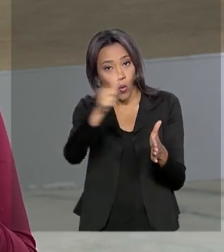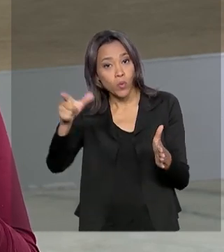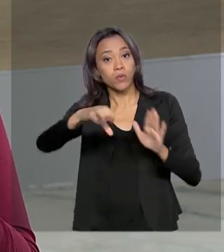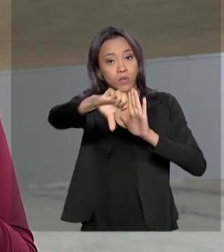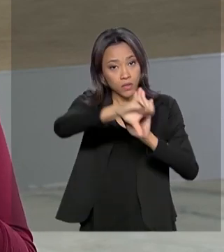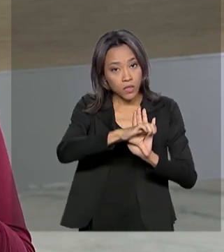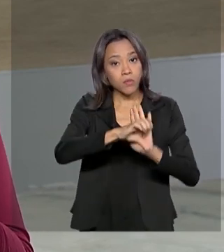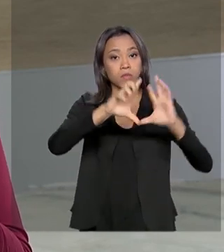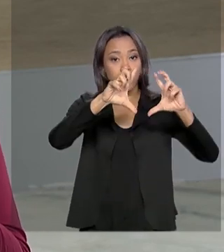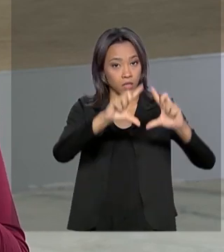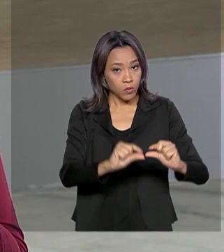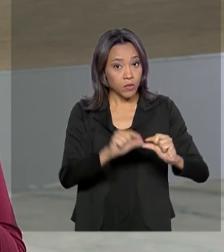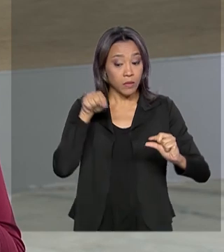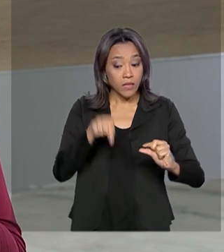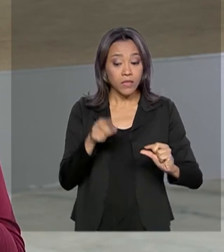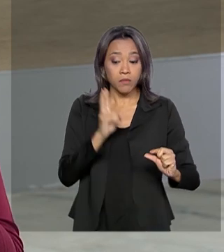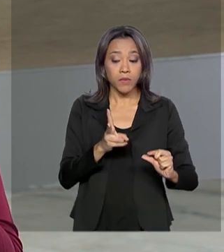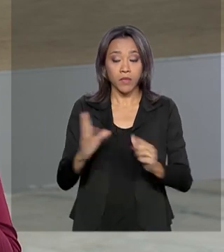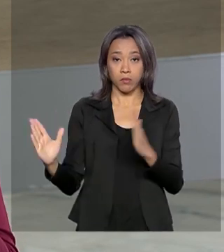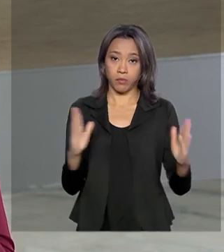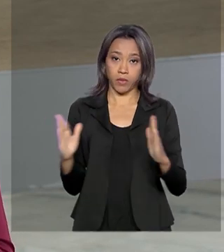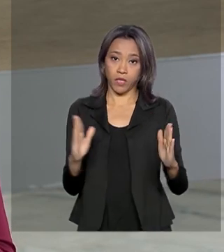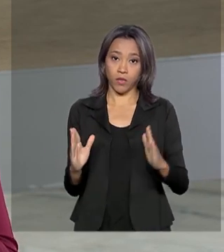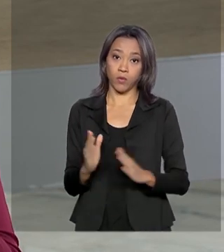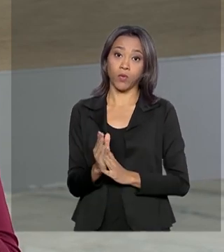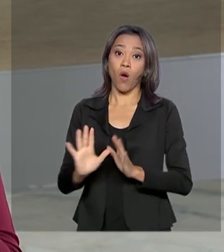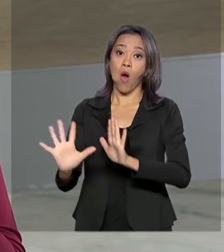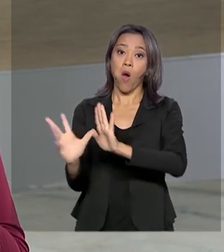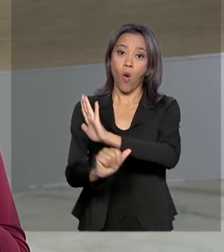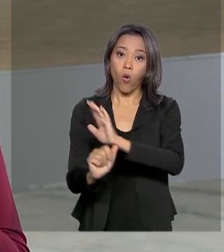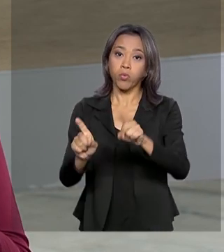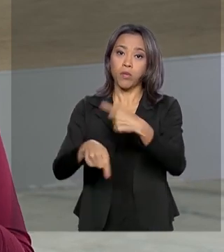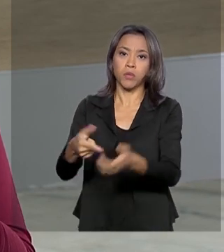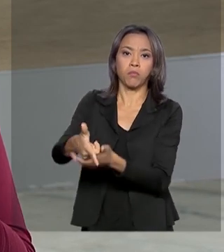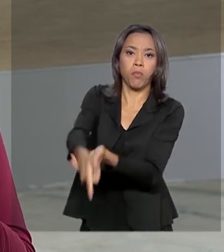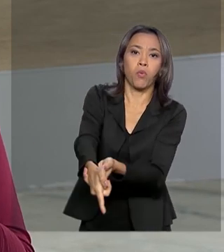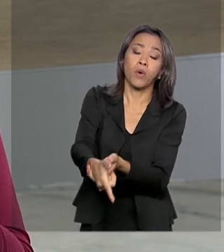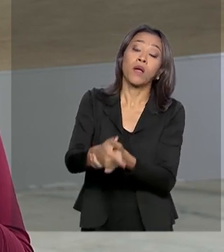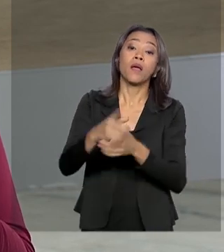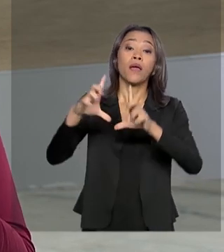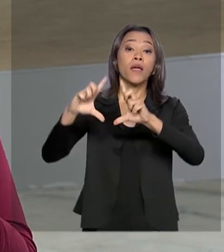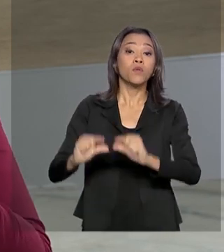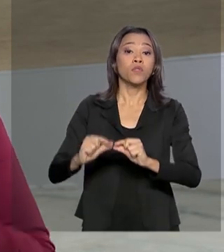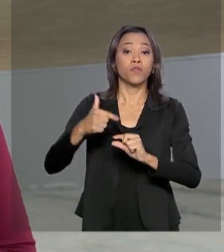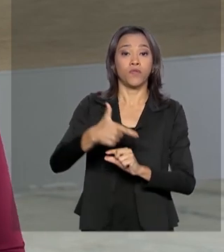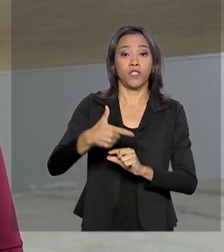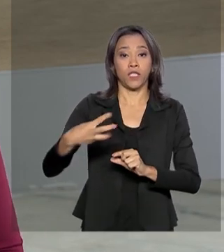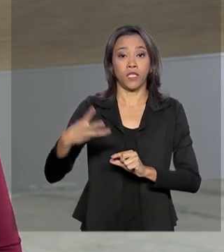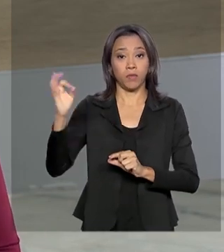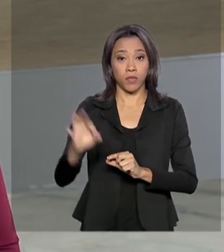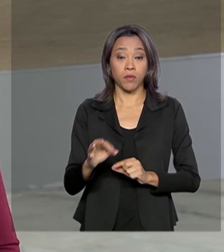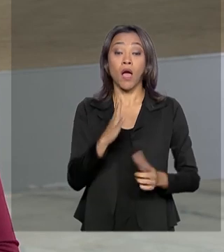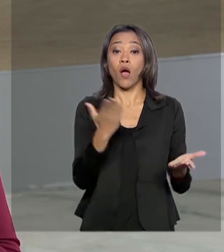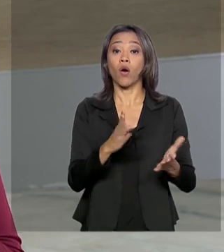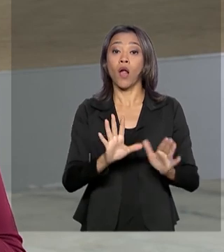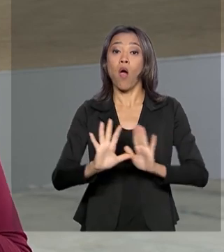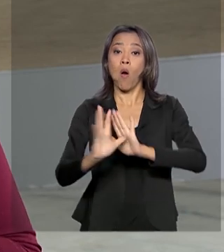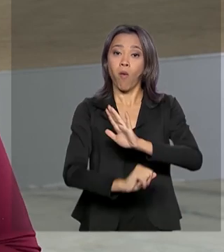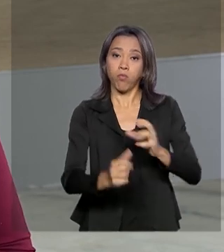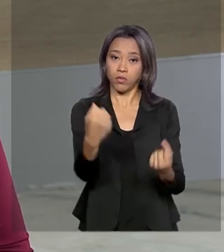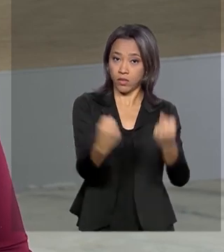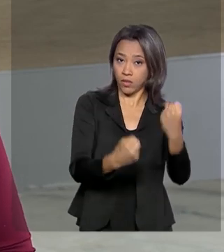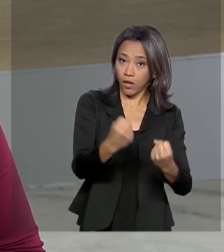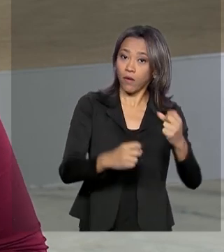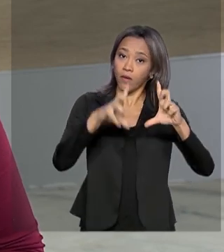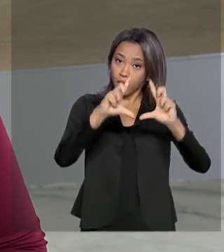caíram também nesse mesmo período do ano passado. Roubo seguido de morte, por exemplo, caiu 23%. Já roubo de veículos, caiu